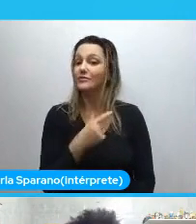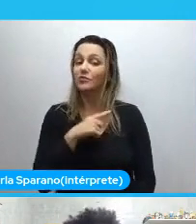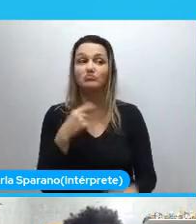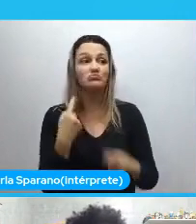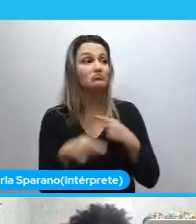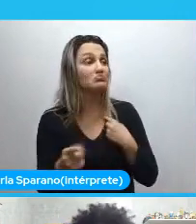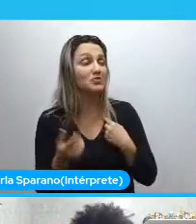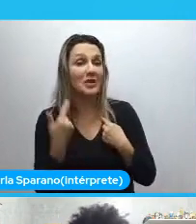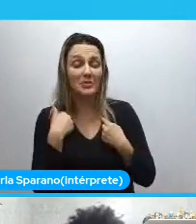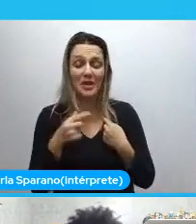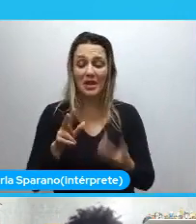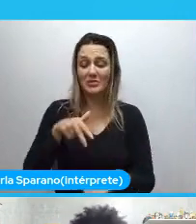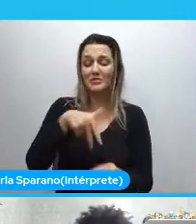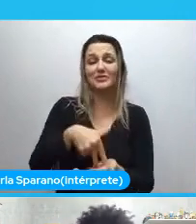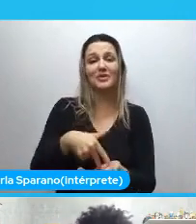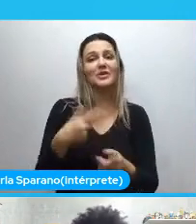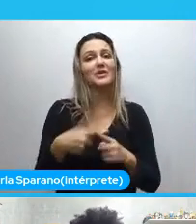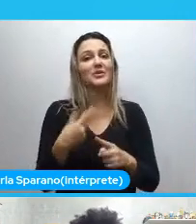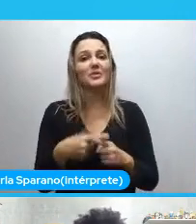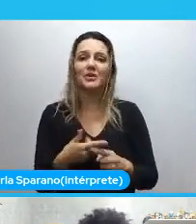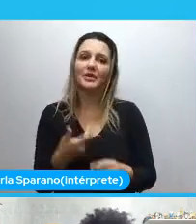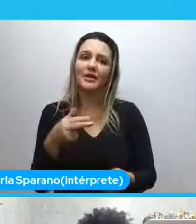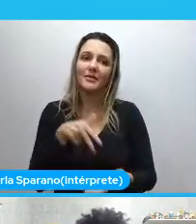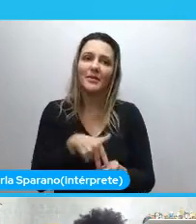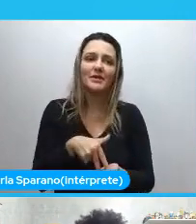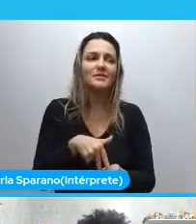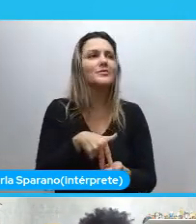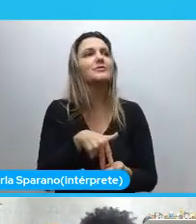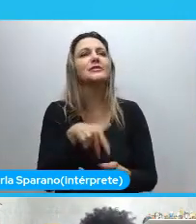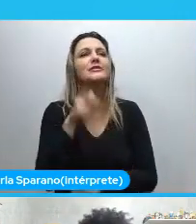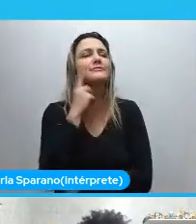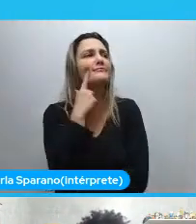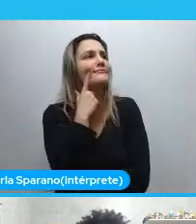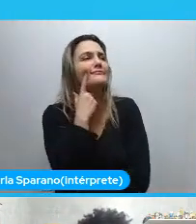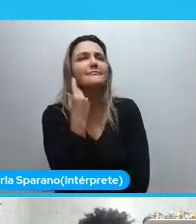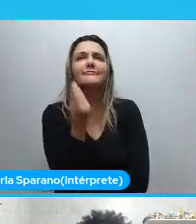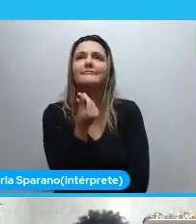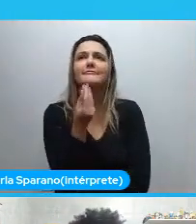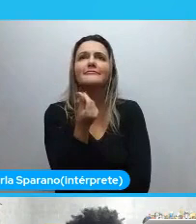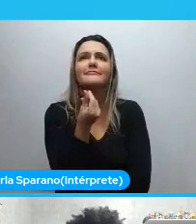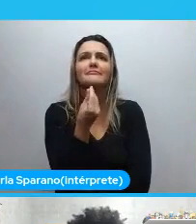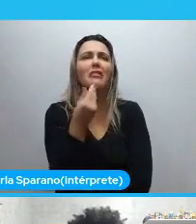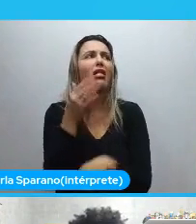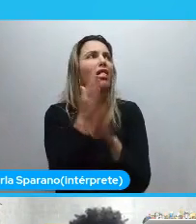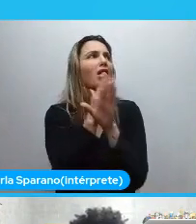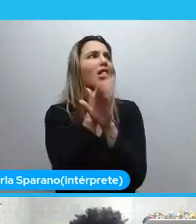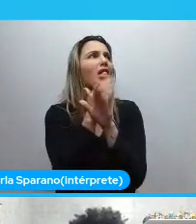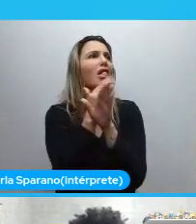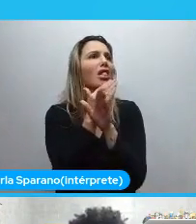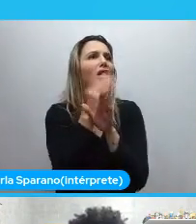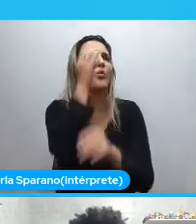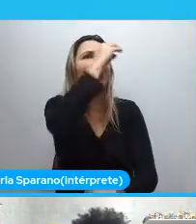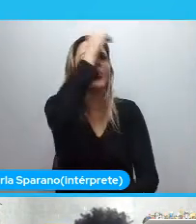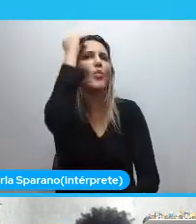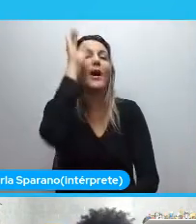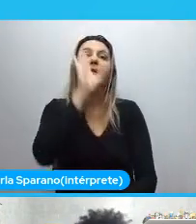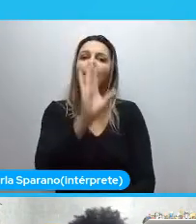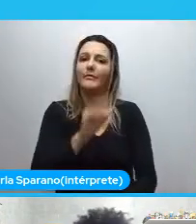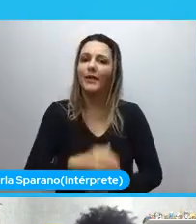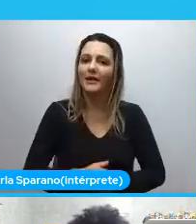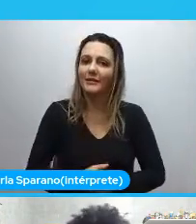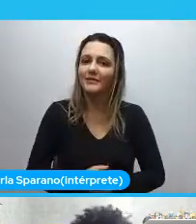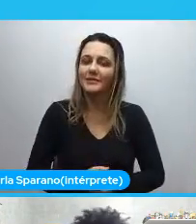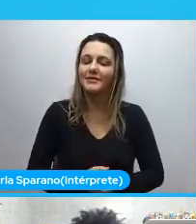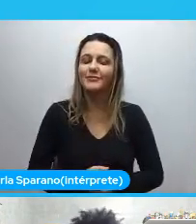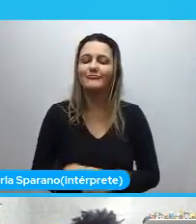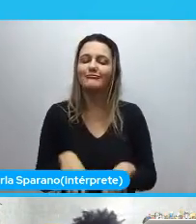o que eu estava fazendo ali. Porque eu realmente estava ali. Só de totalmente sem noção. Mas foi uma coisa de eu ter dito.